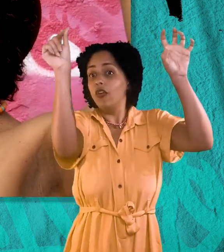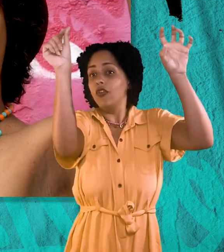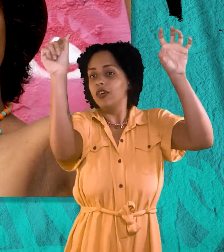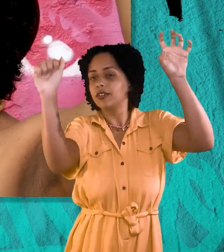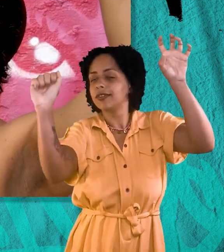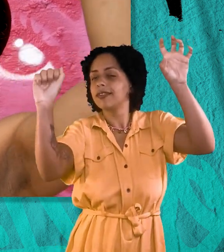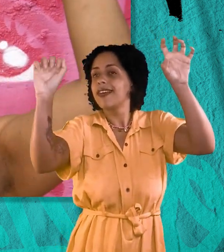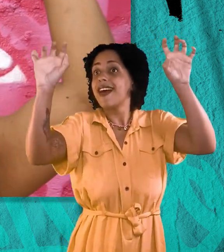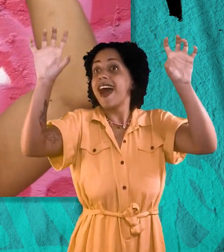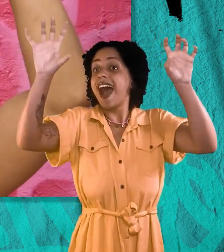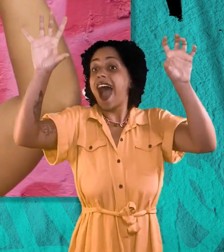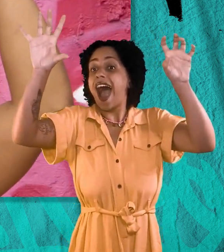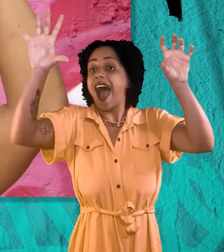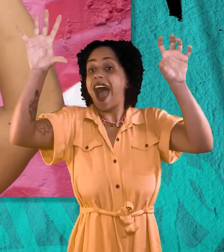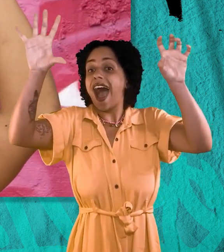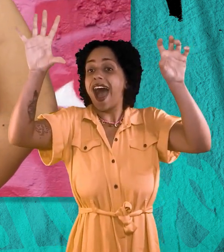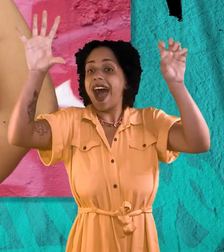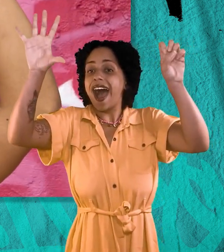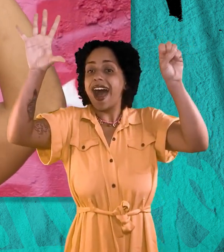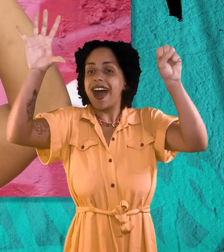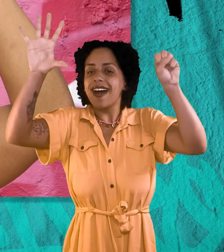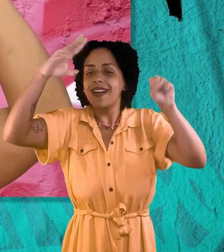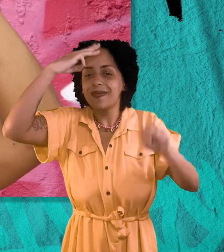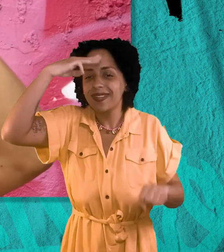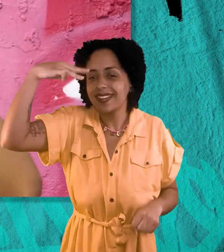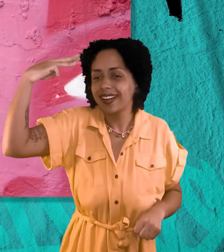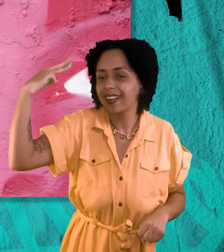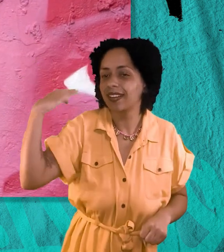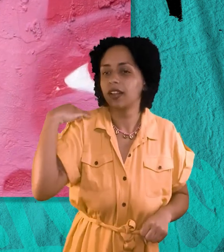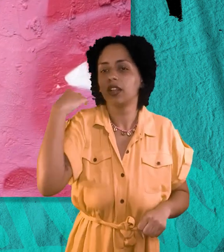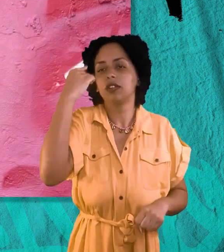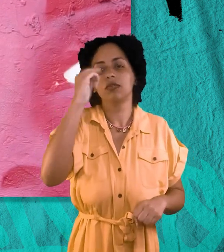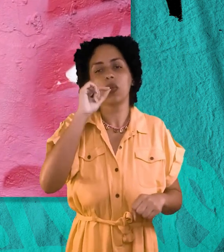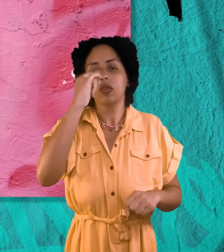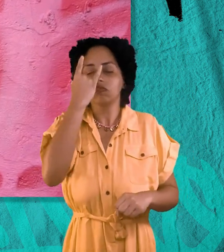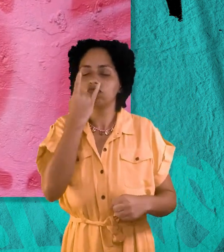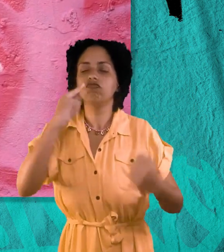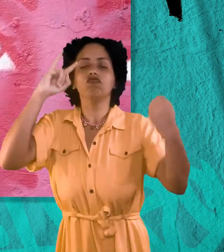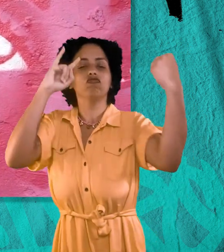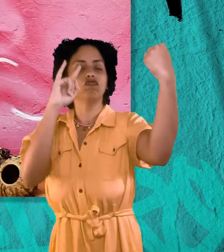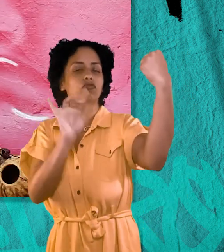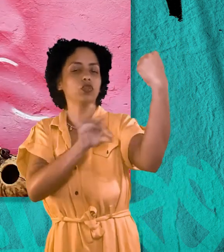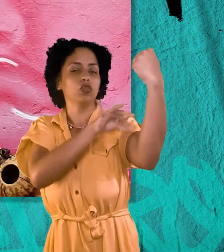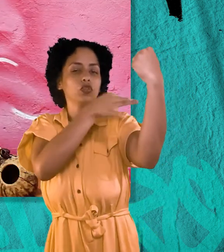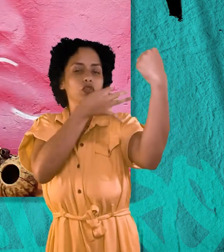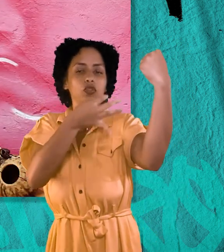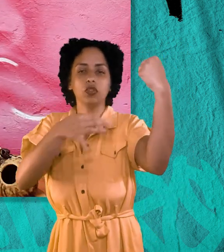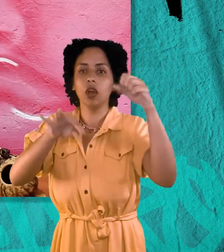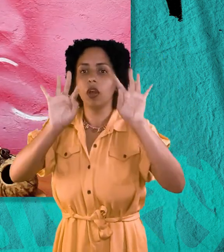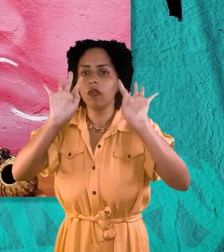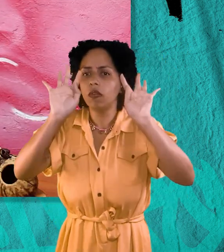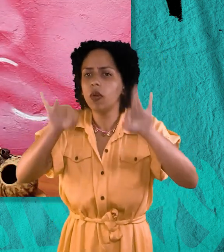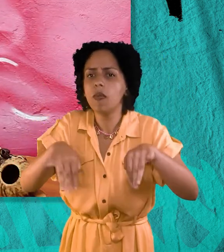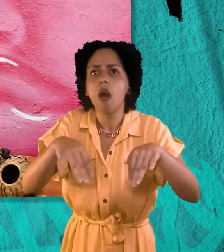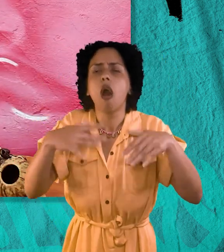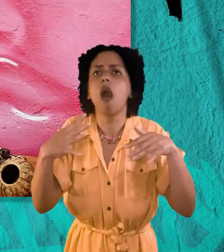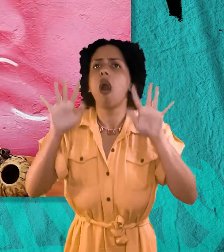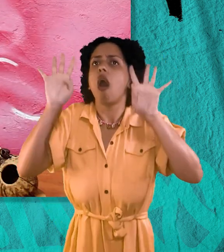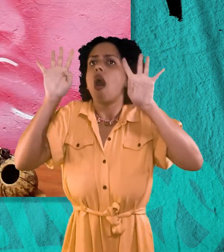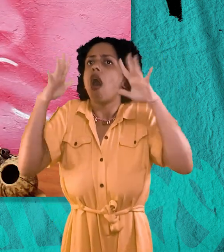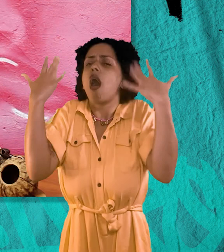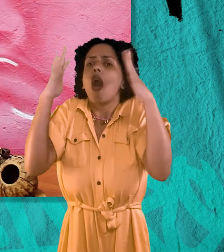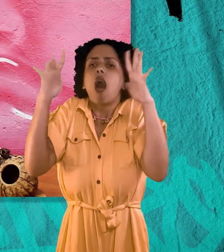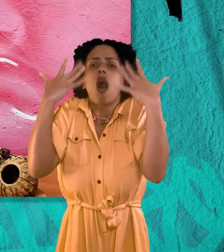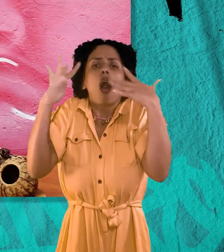abre o seu brilho. Maria foi a última a tocar. E quando terminou emocionou a todos. E não só